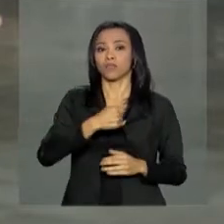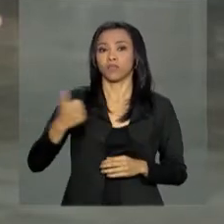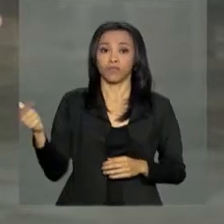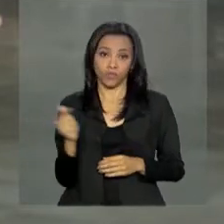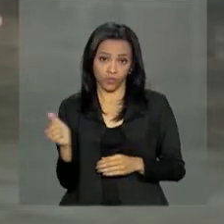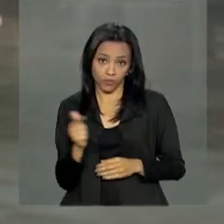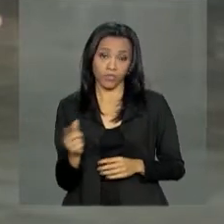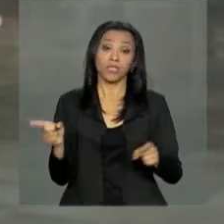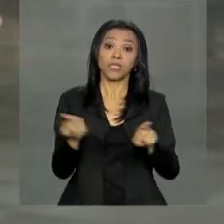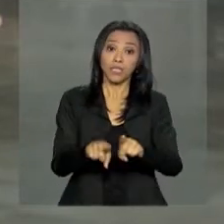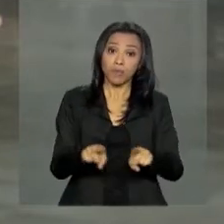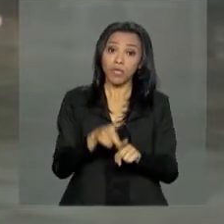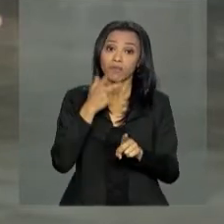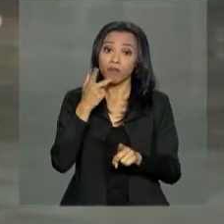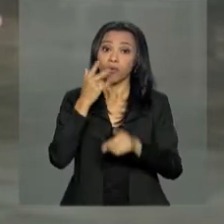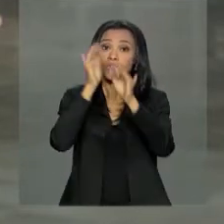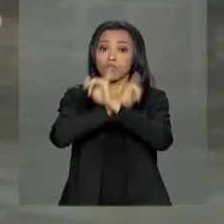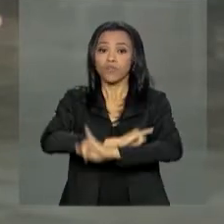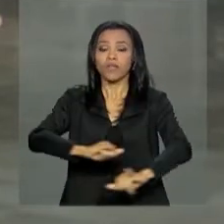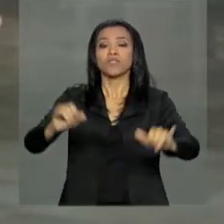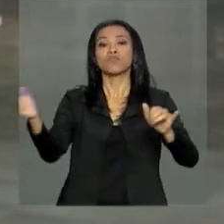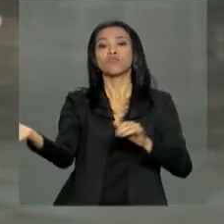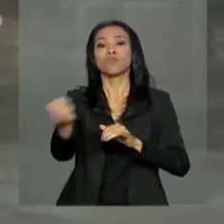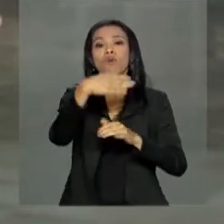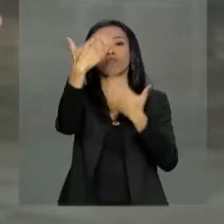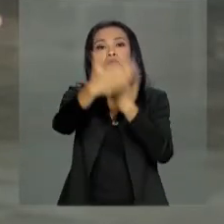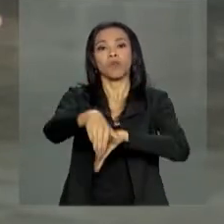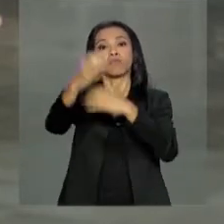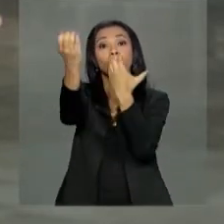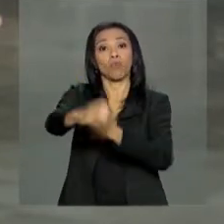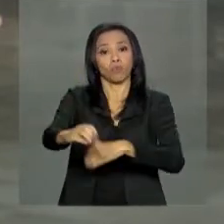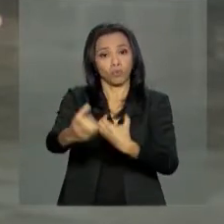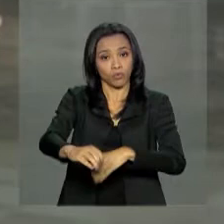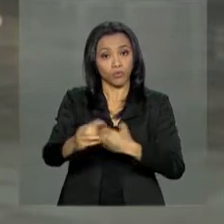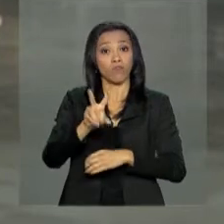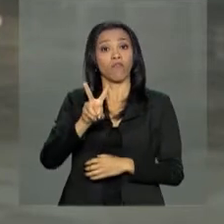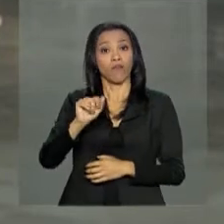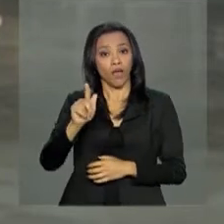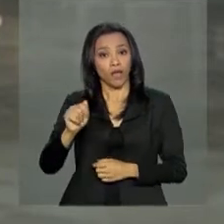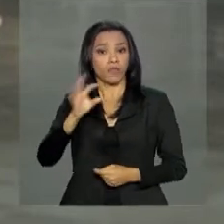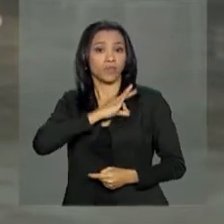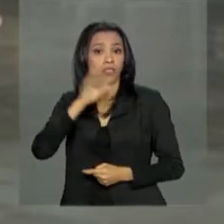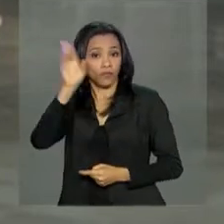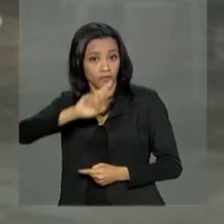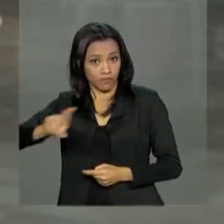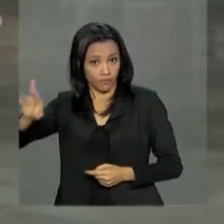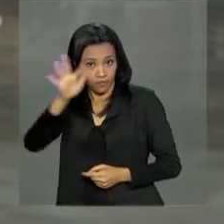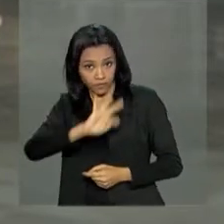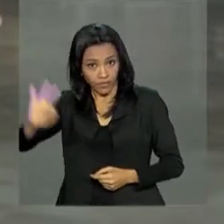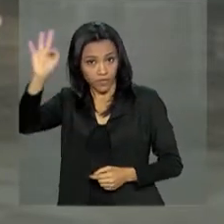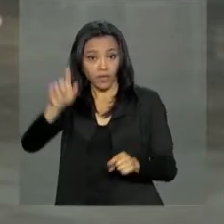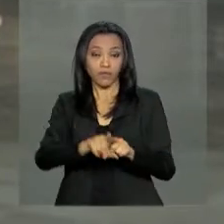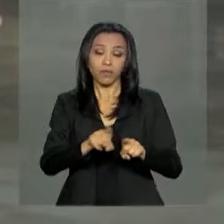lançamento de concurso público com novas vagas para as polícias federal e rodoviária federal.